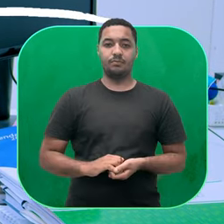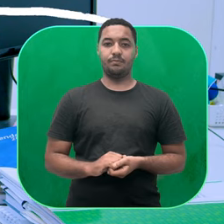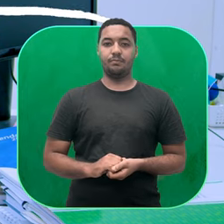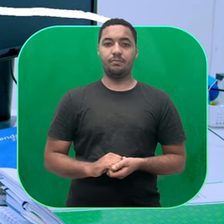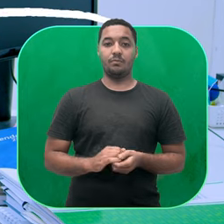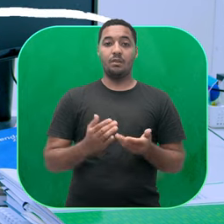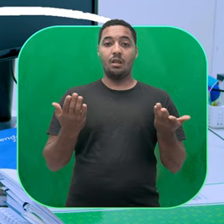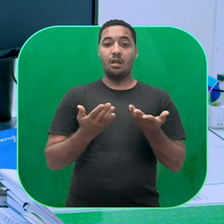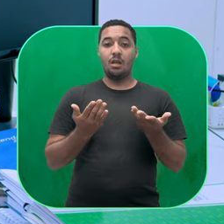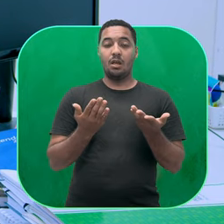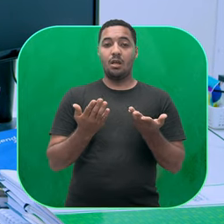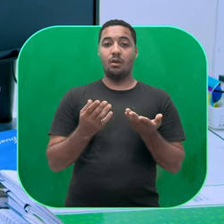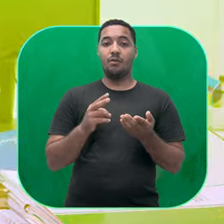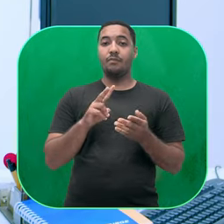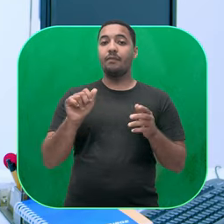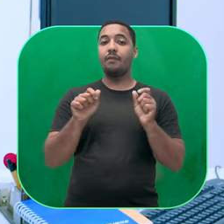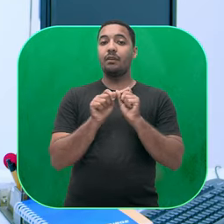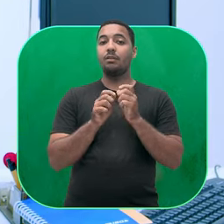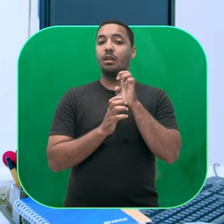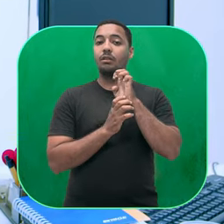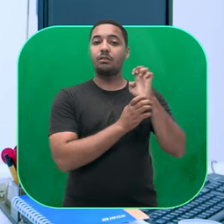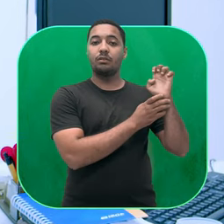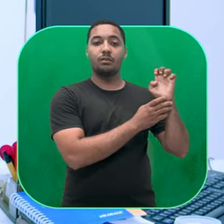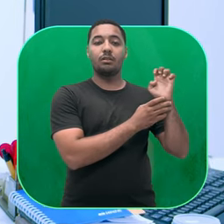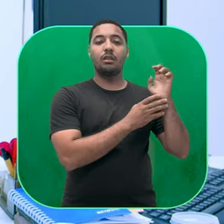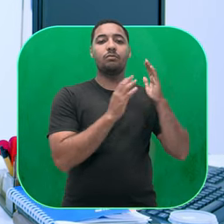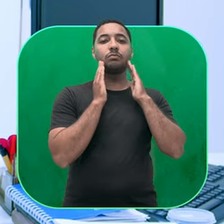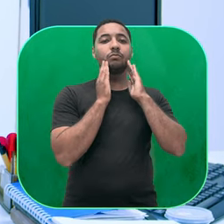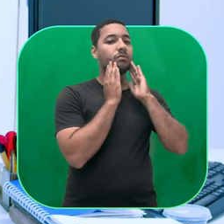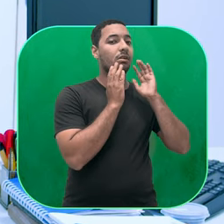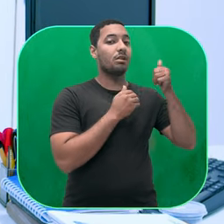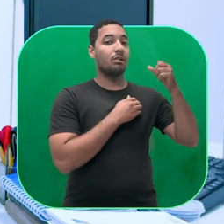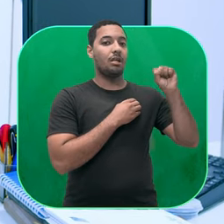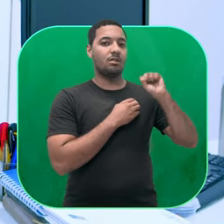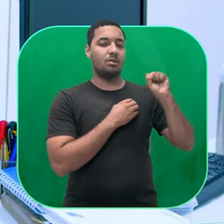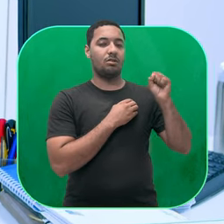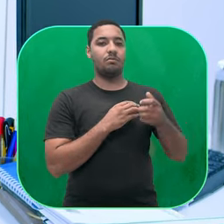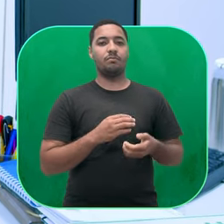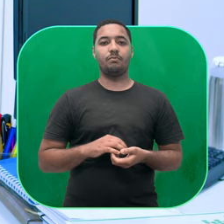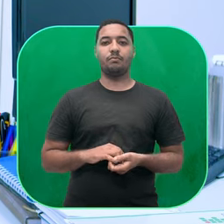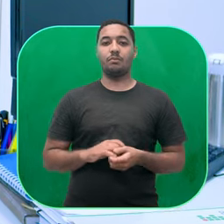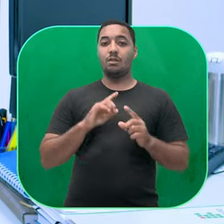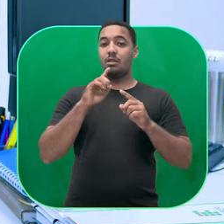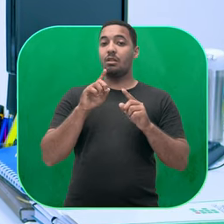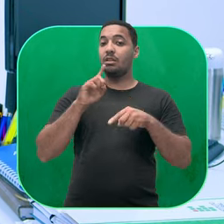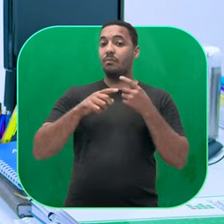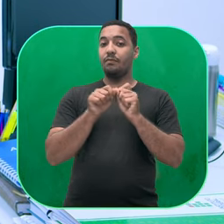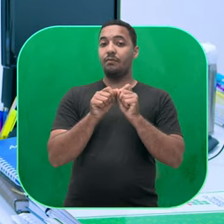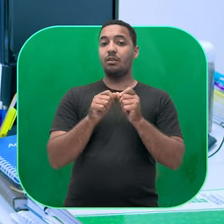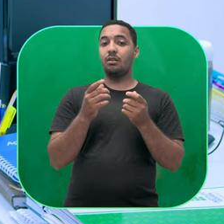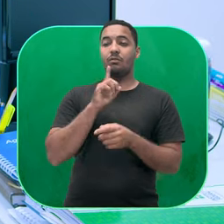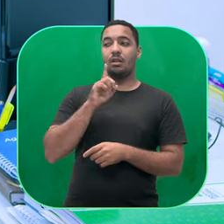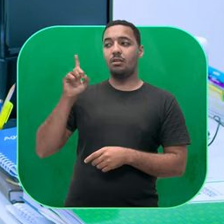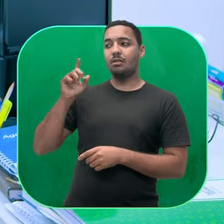inicial e repita do outro lado. Gire seu pescoço para o lado esquerdo por 10 segundos. Relaxe os ombros e sinta o alongamento